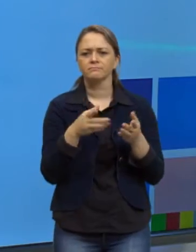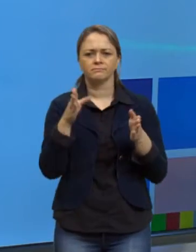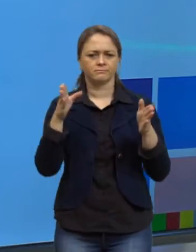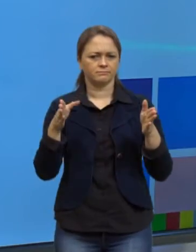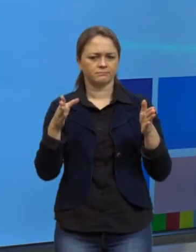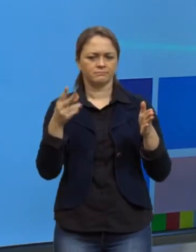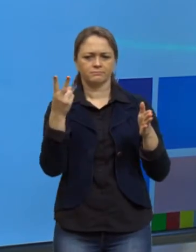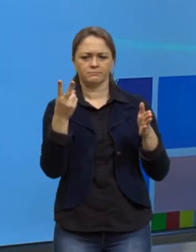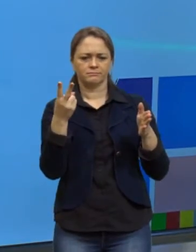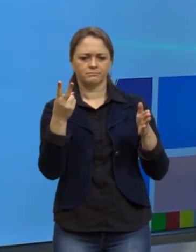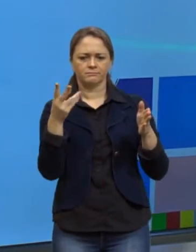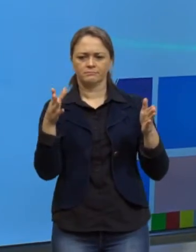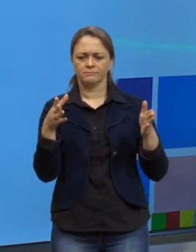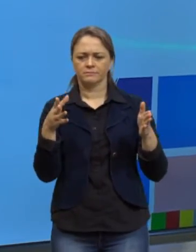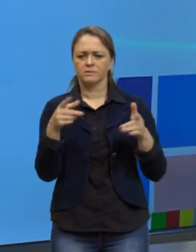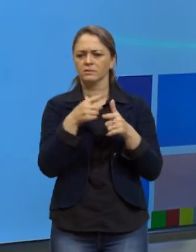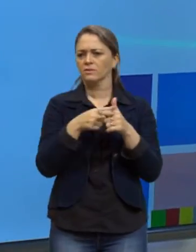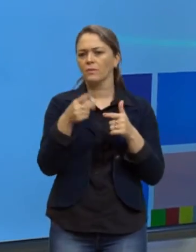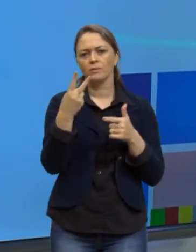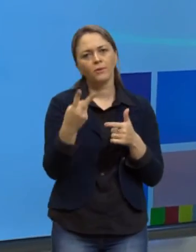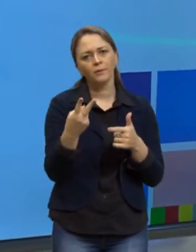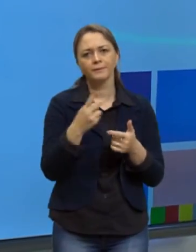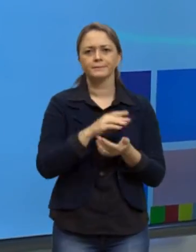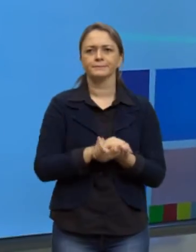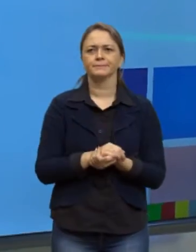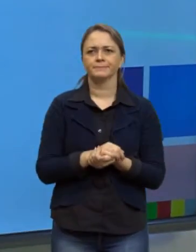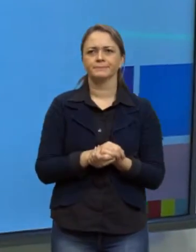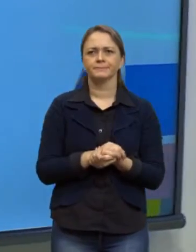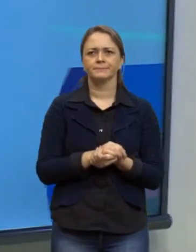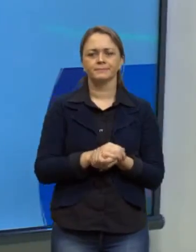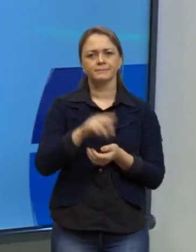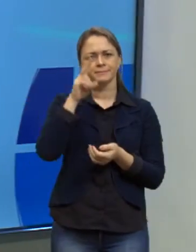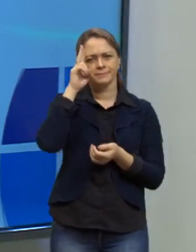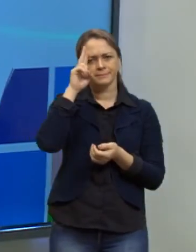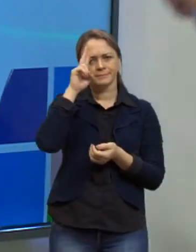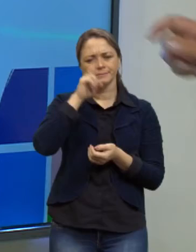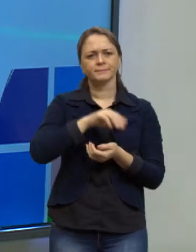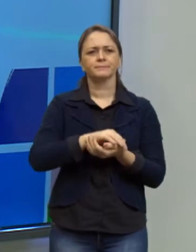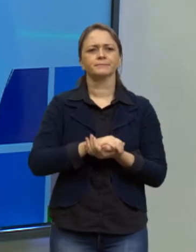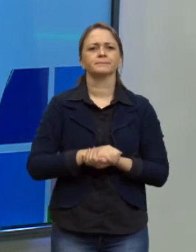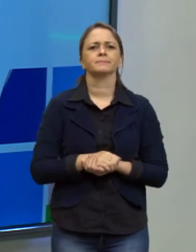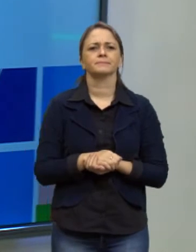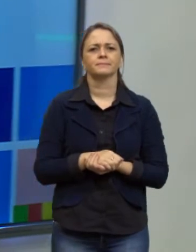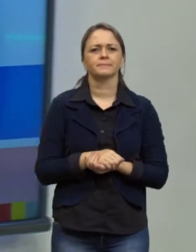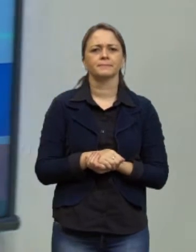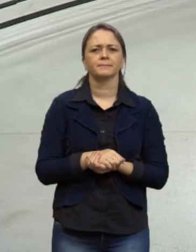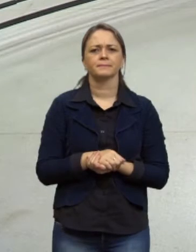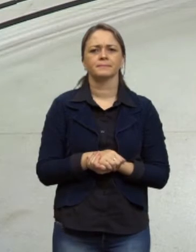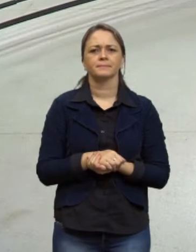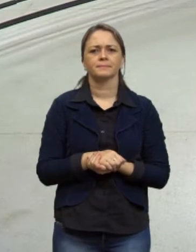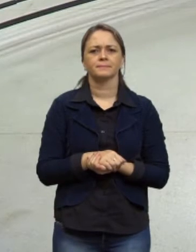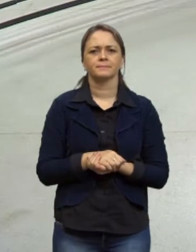termos de extremidades, eu vou dividir por dois. Lembram, né? Certo? Então, adiante.